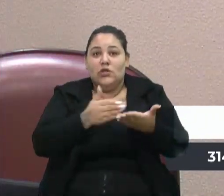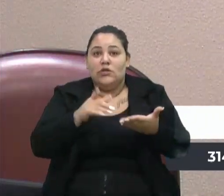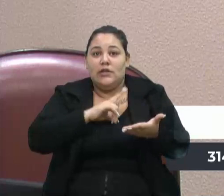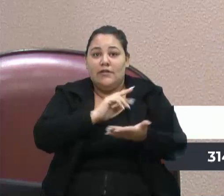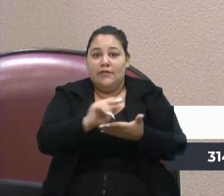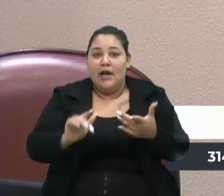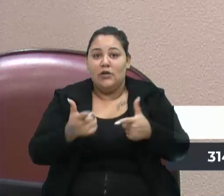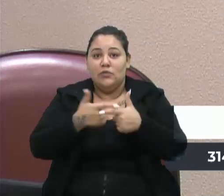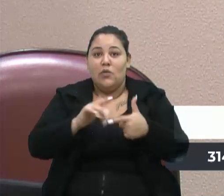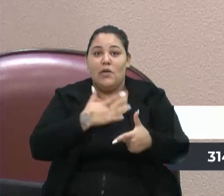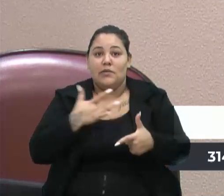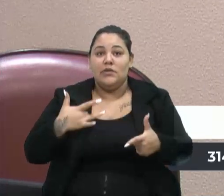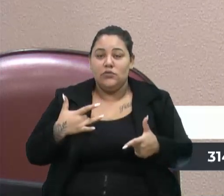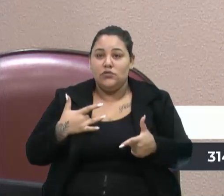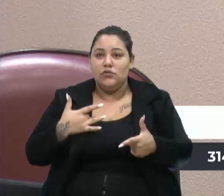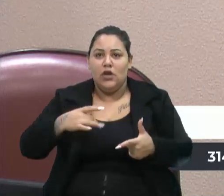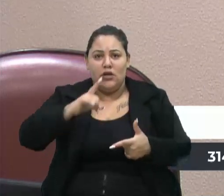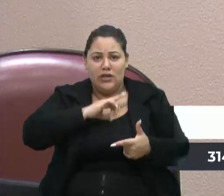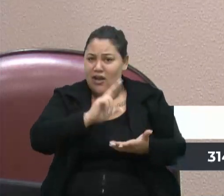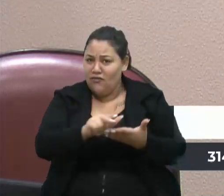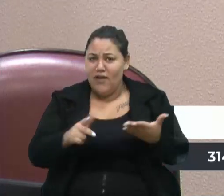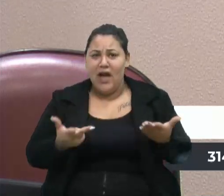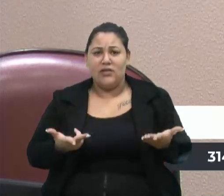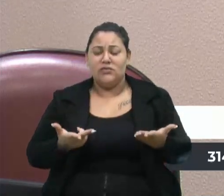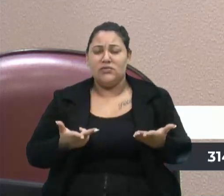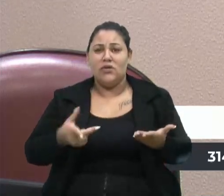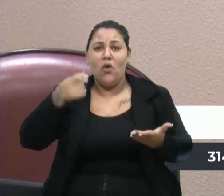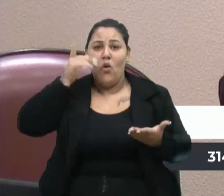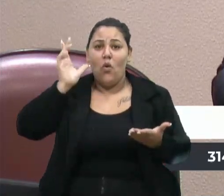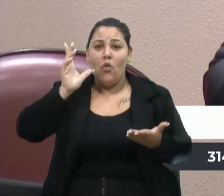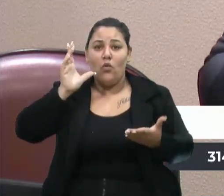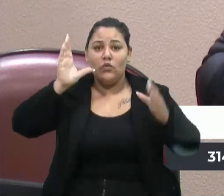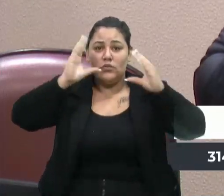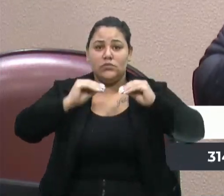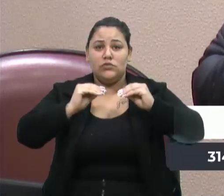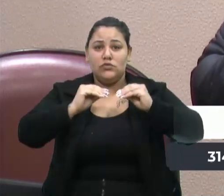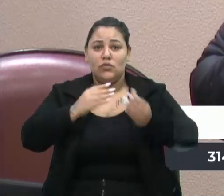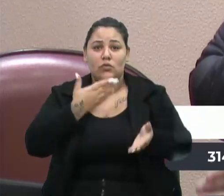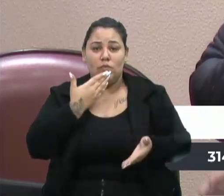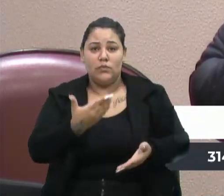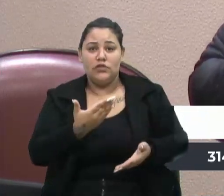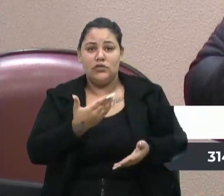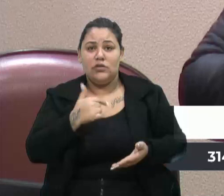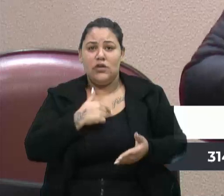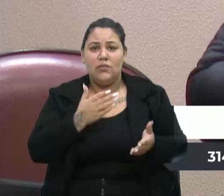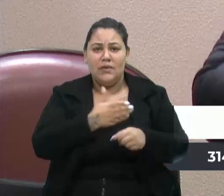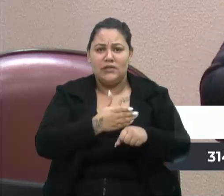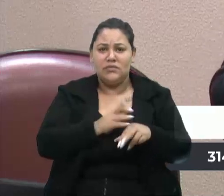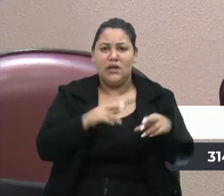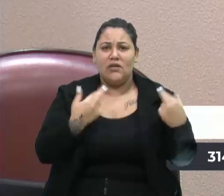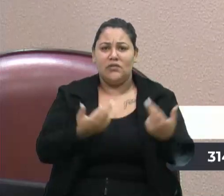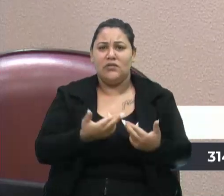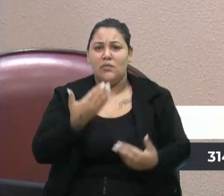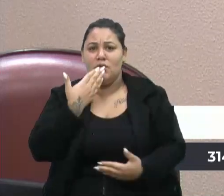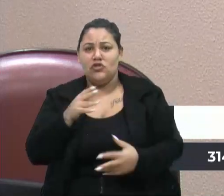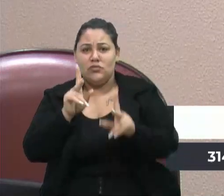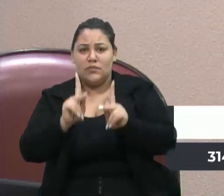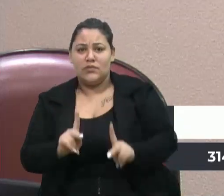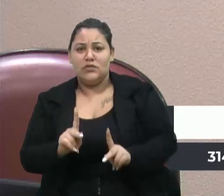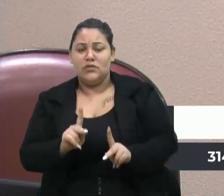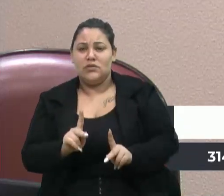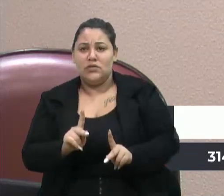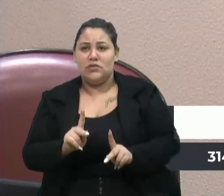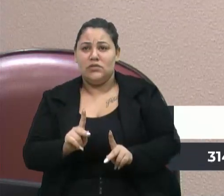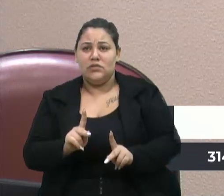vários problemas de saúde. Eu tenho vários, ontem de noite, um pedido, eu estava numa reunião, um pedido de uma pessoa que está